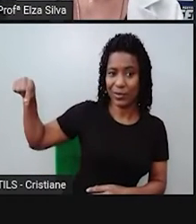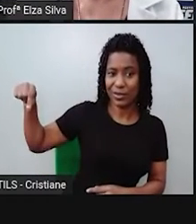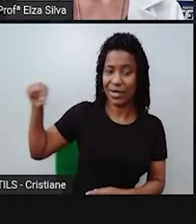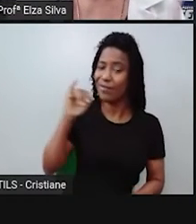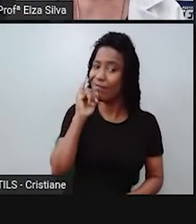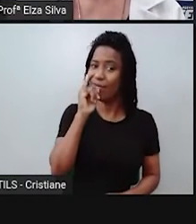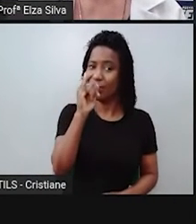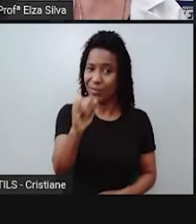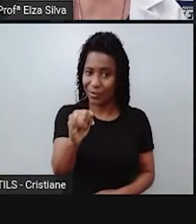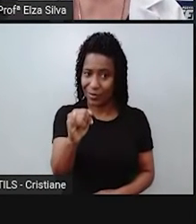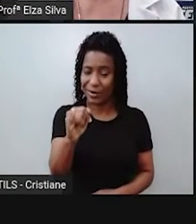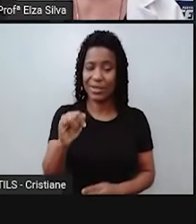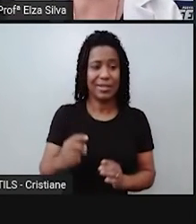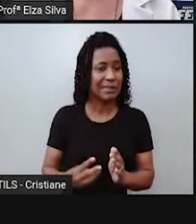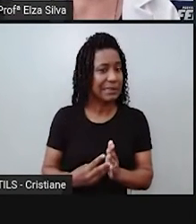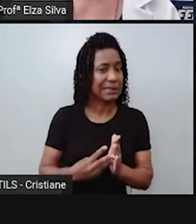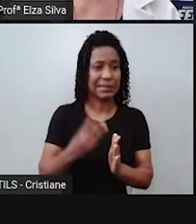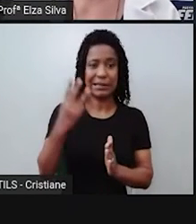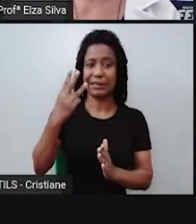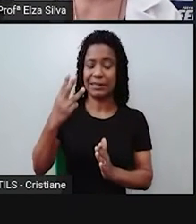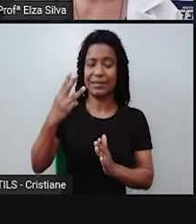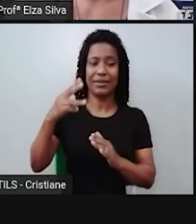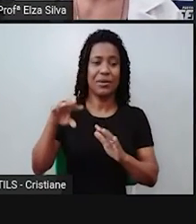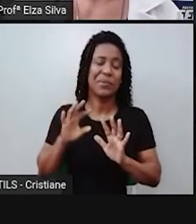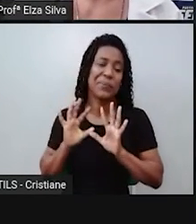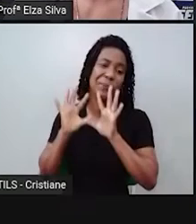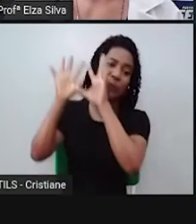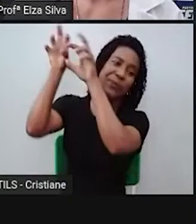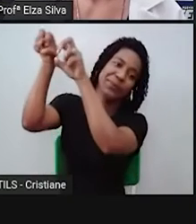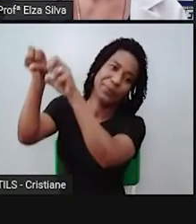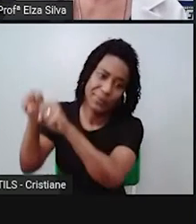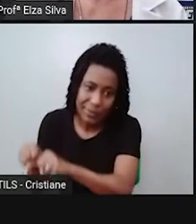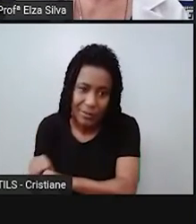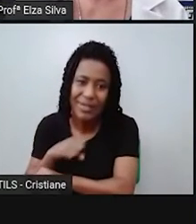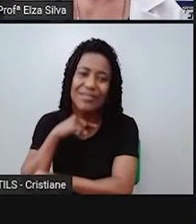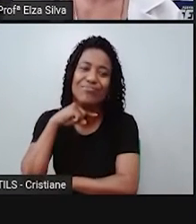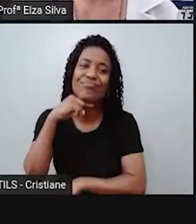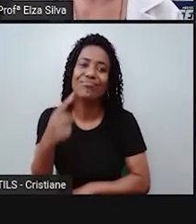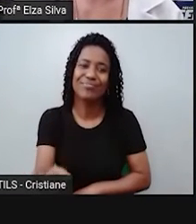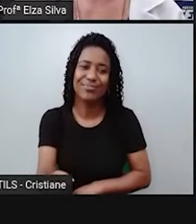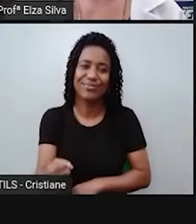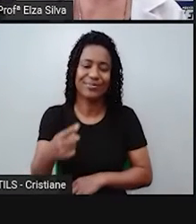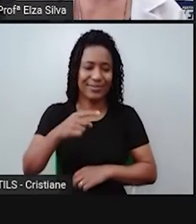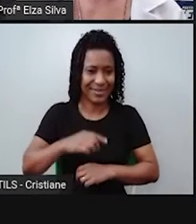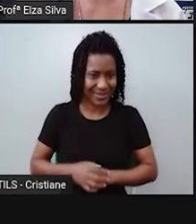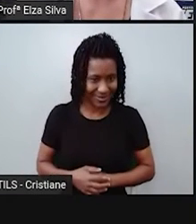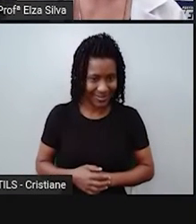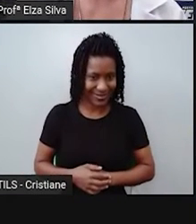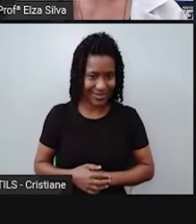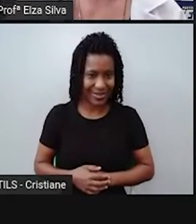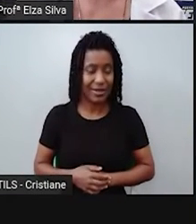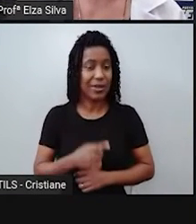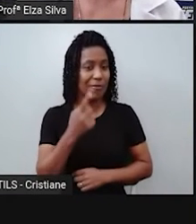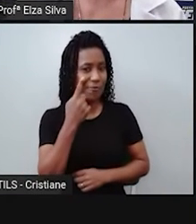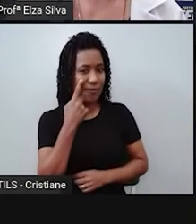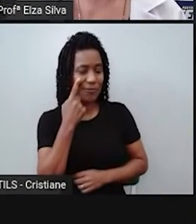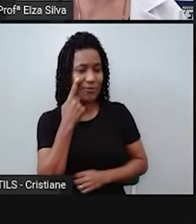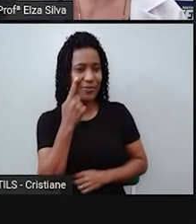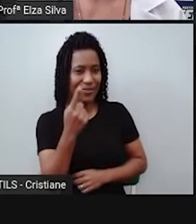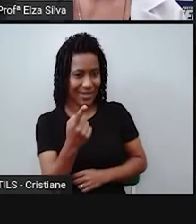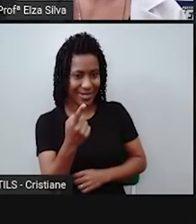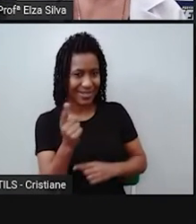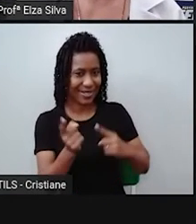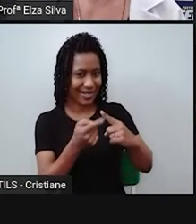mas ele ainda não conseguia alcançar. Então vejamos que na primeira situação eu